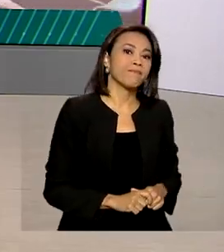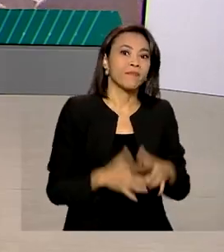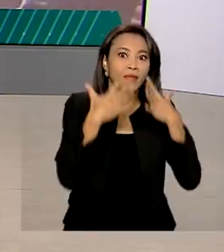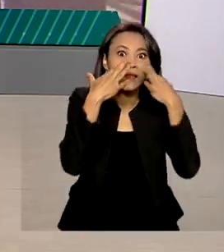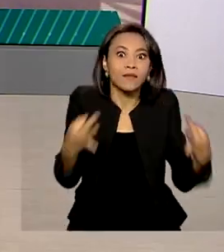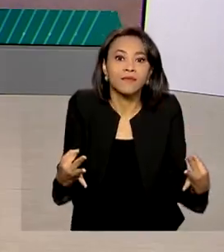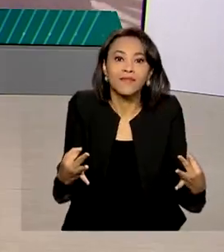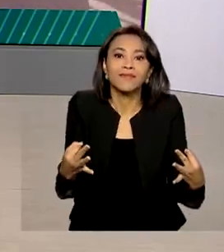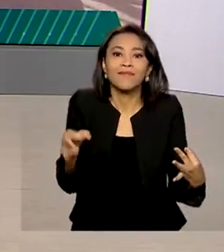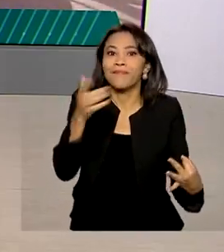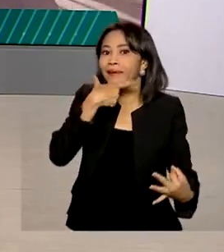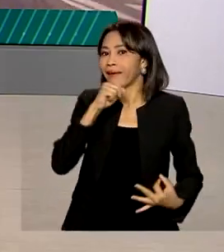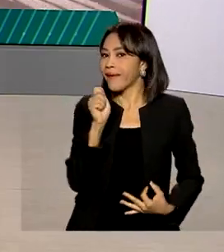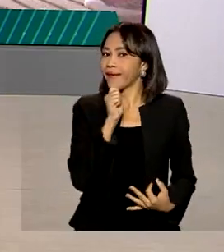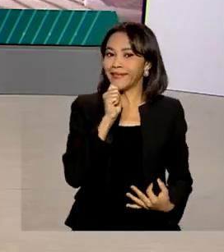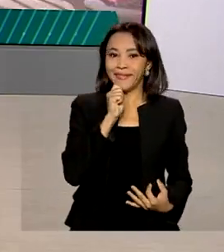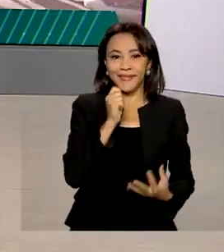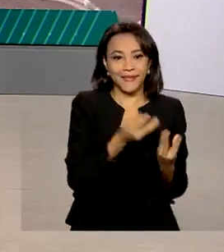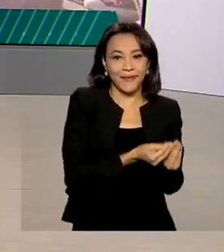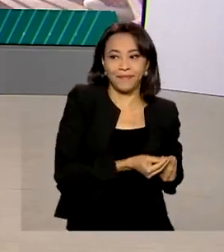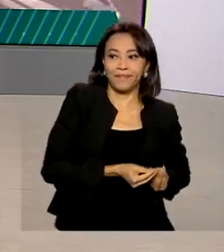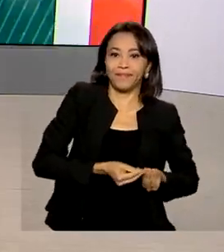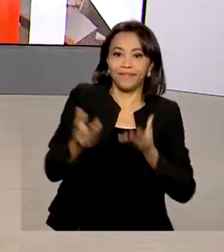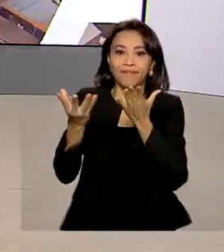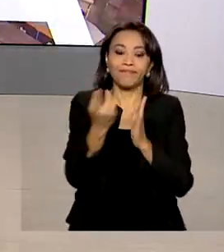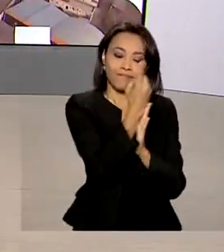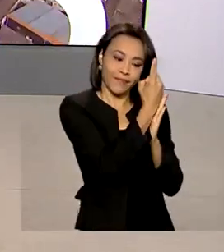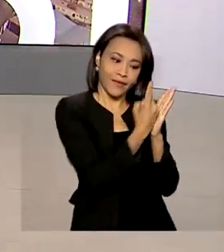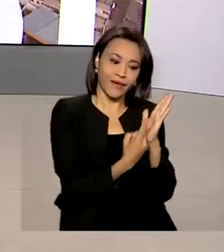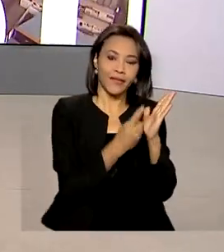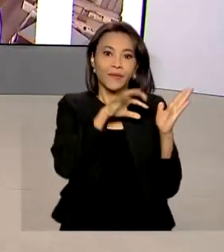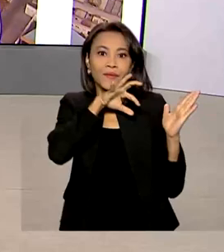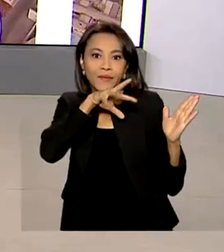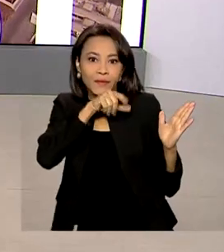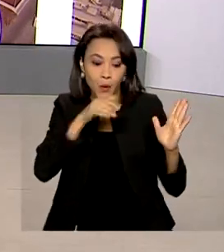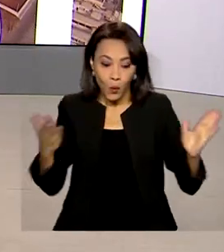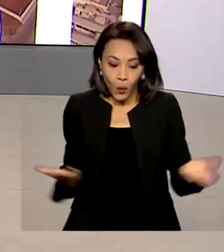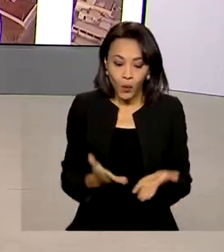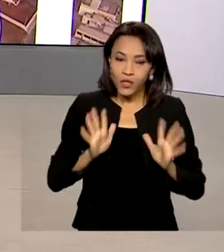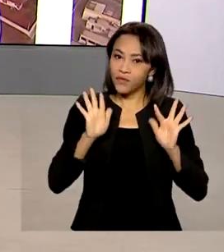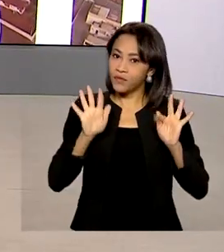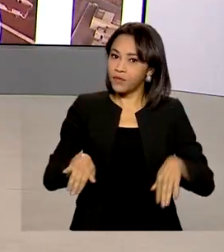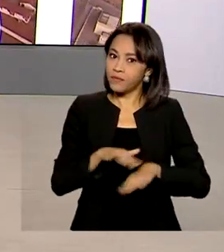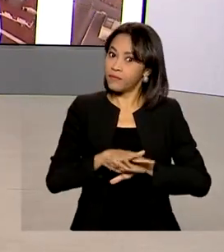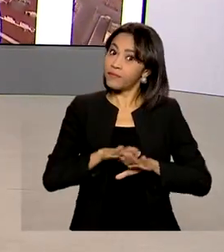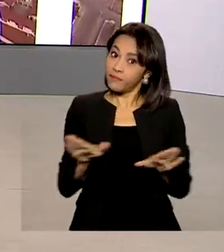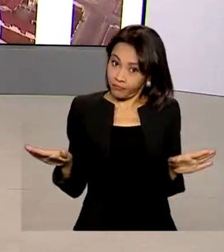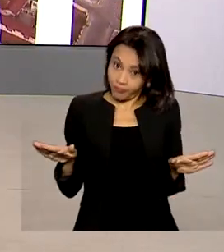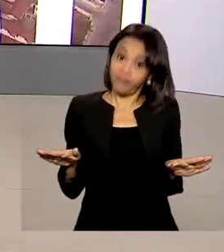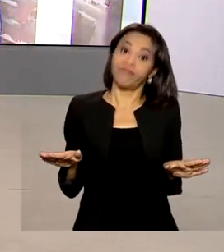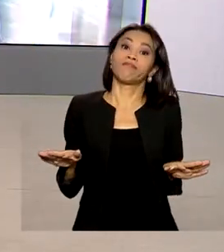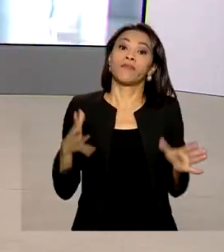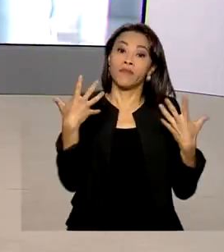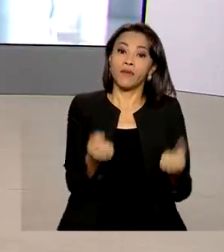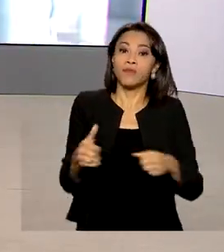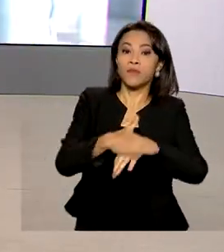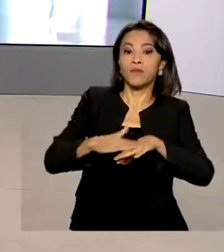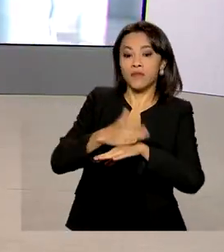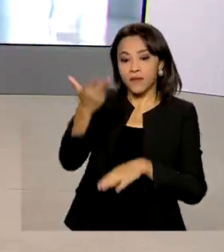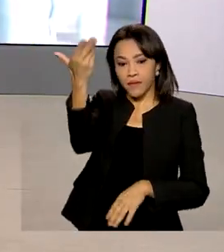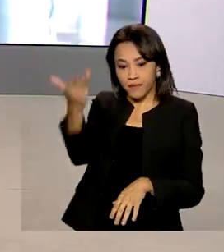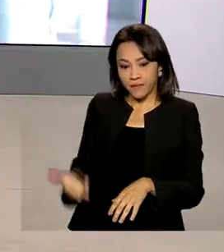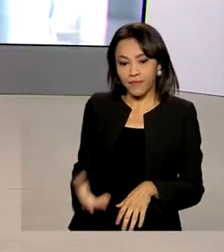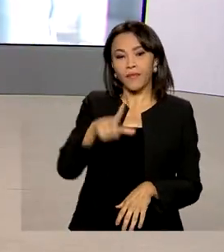Atenção para quem ainda não enviou a declaração do imposto de renda, o prazo vence hoje. Vamos conversar agora com o repórter Glauco de Queiroz,